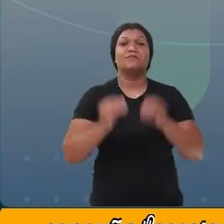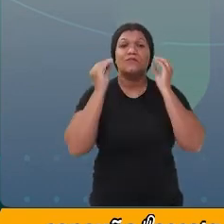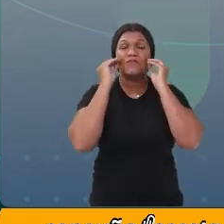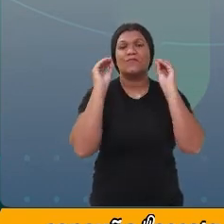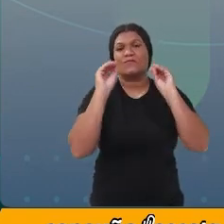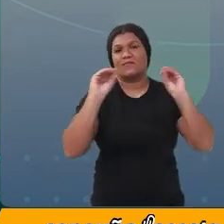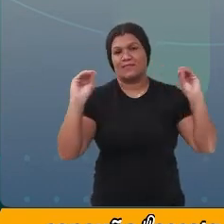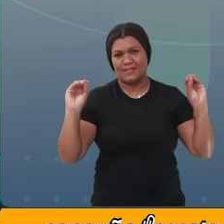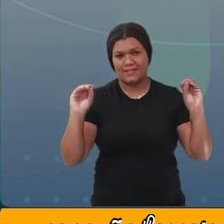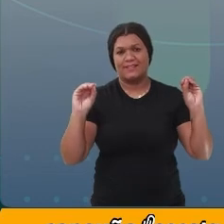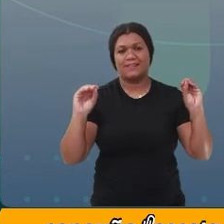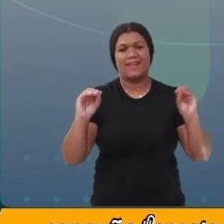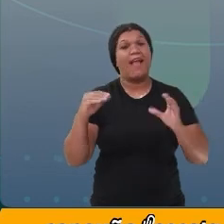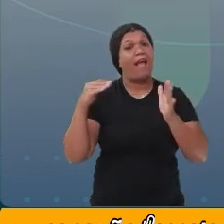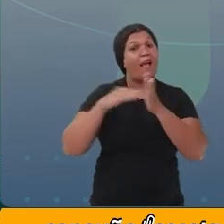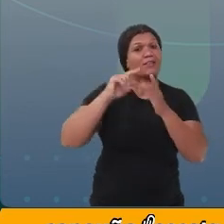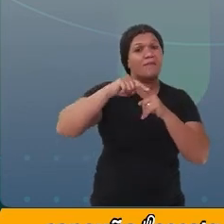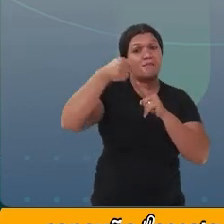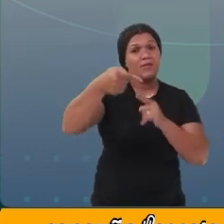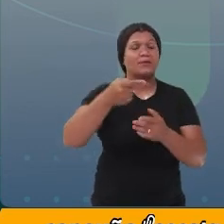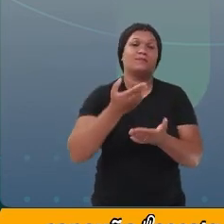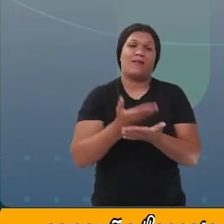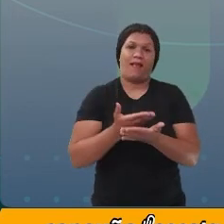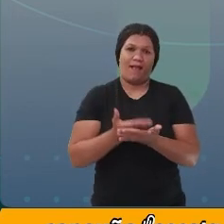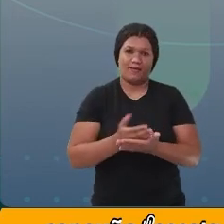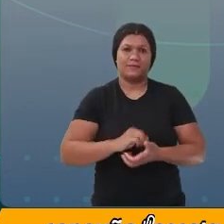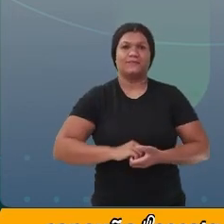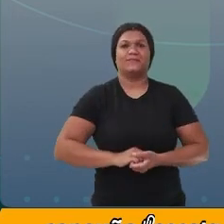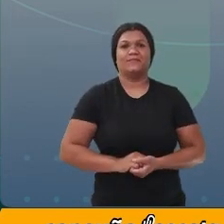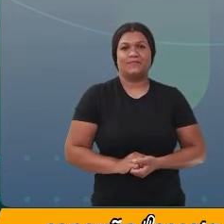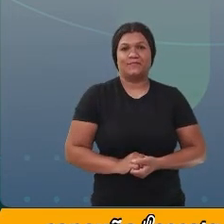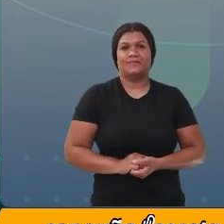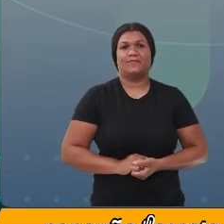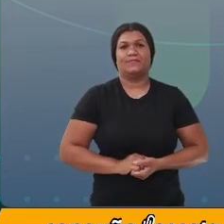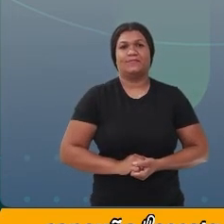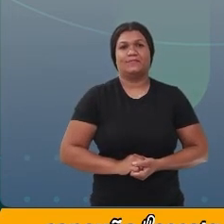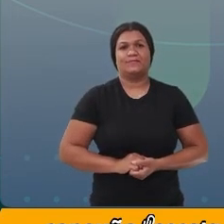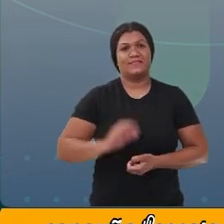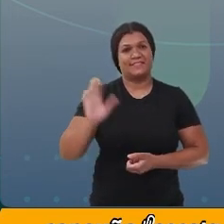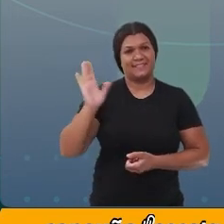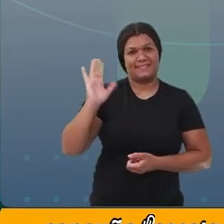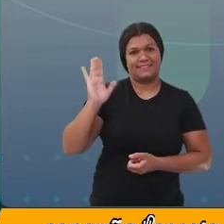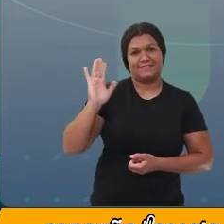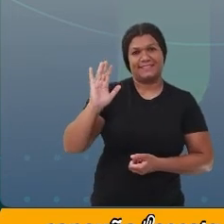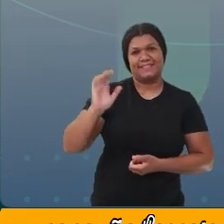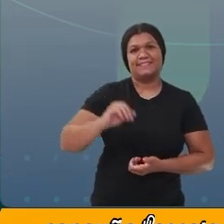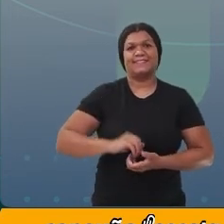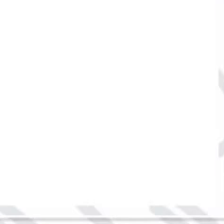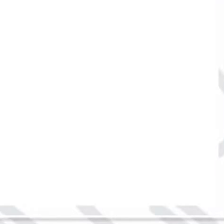Um beijo e até a próxima videoaula. Tchau, tchau.